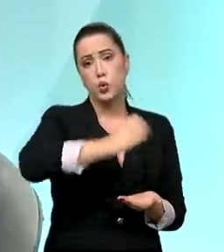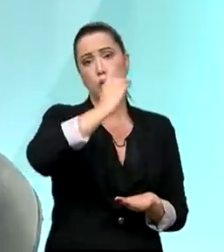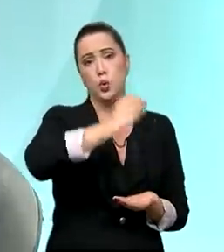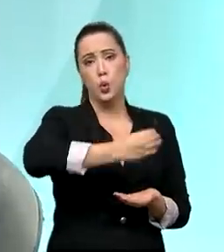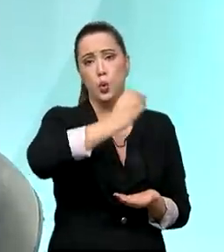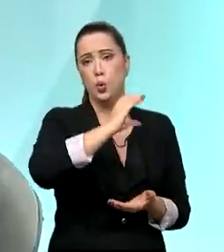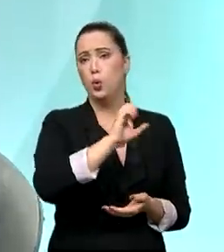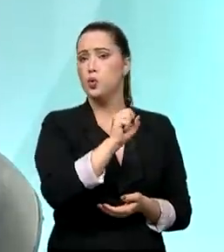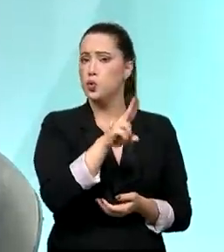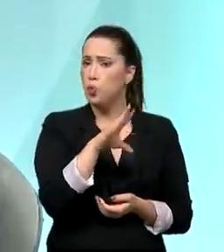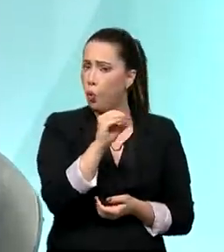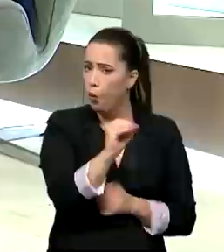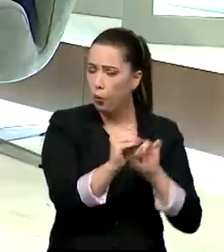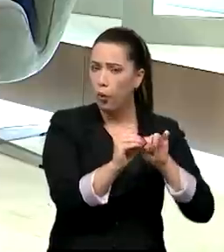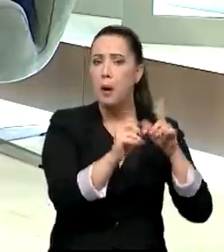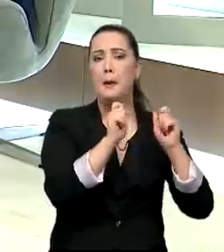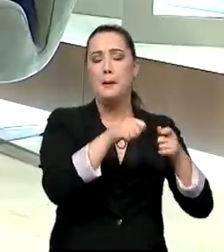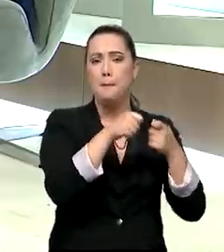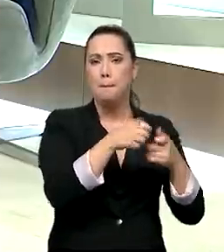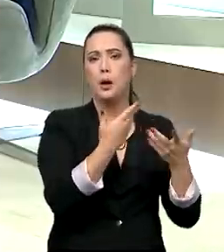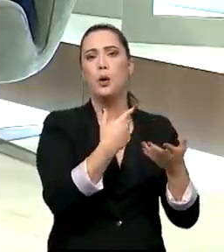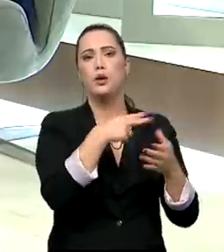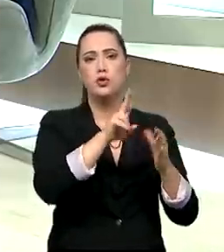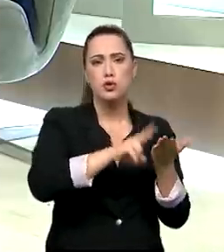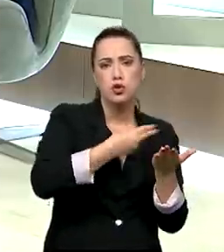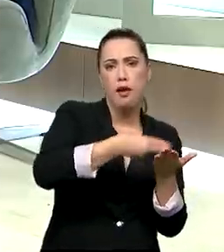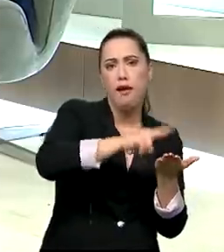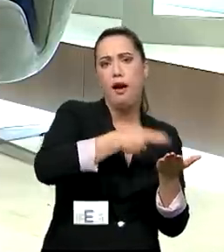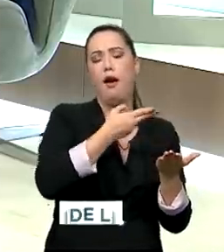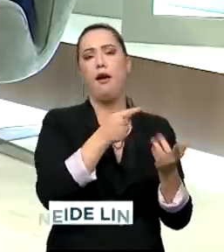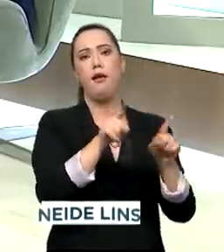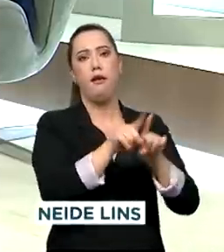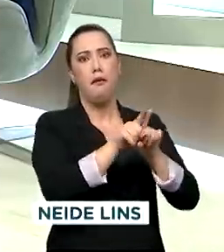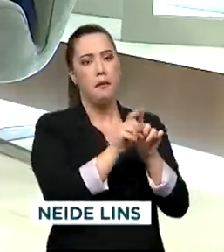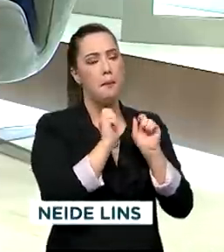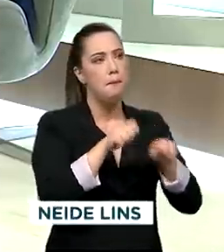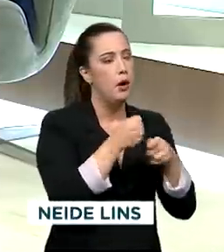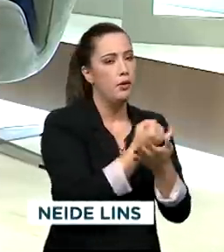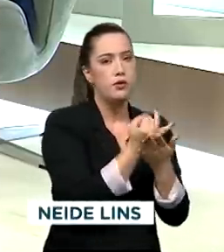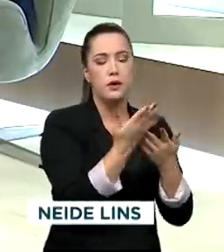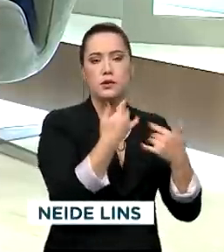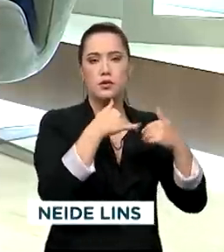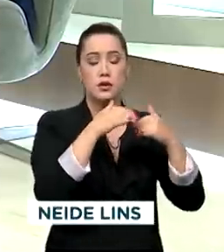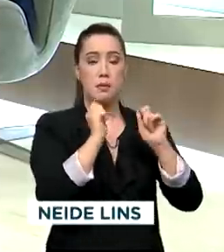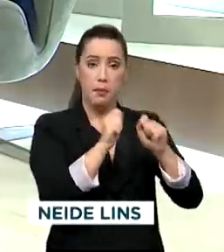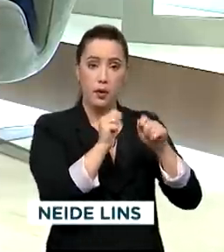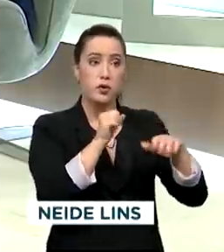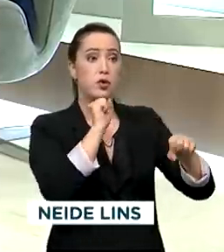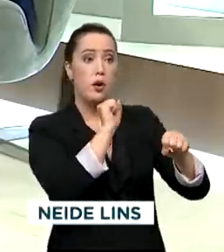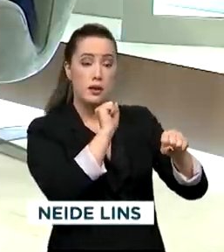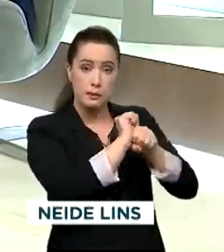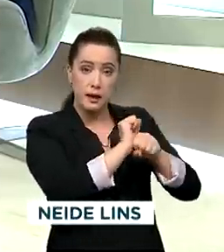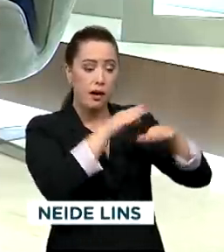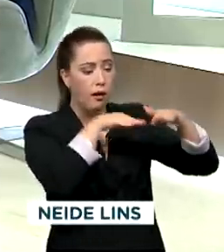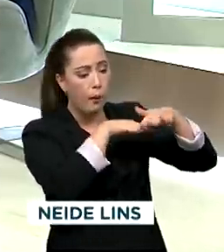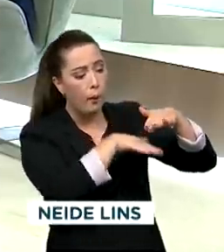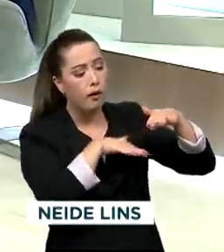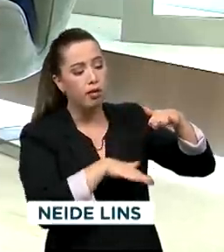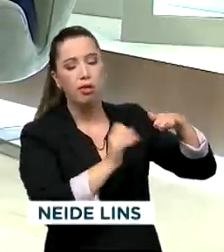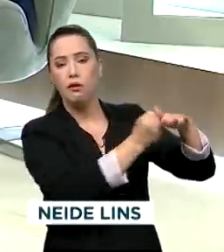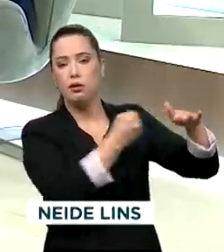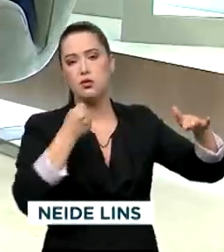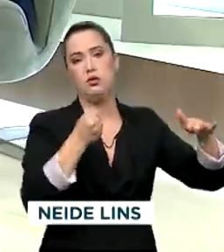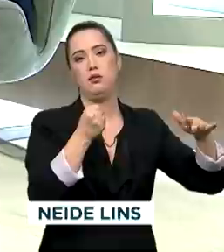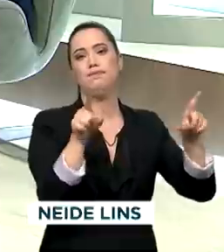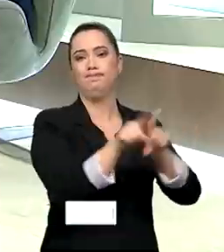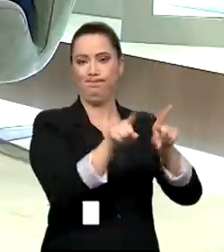E com a energia solar, você consegue resfriar. E isso nós vimos como um problema. De novo, quem nos falou